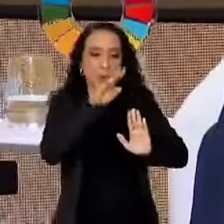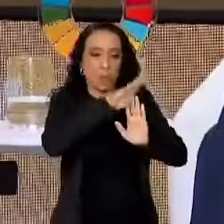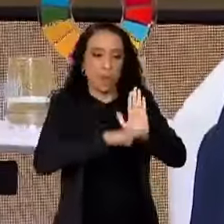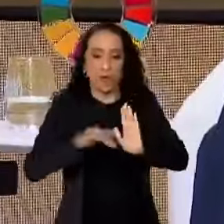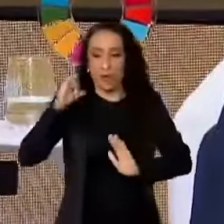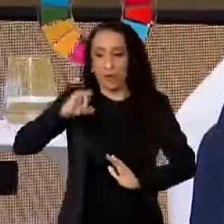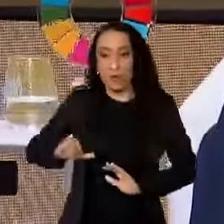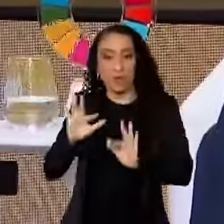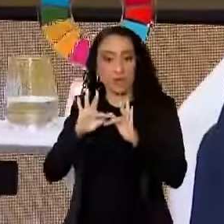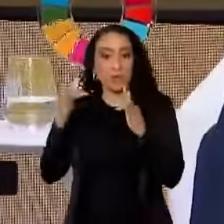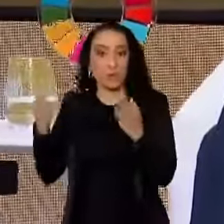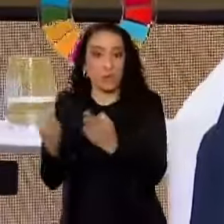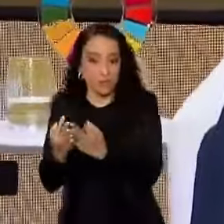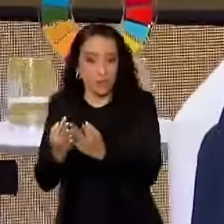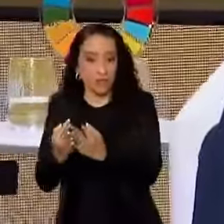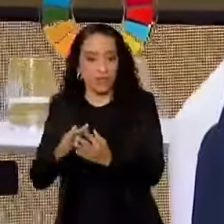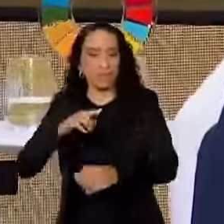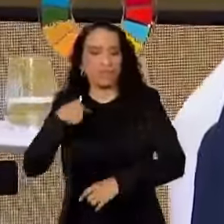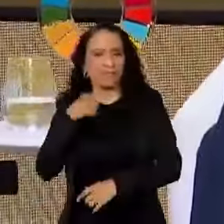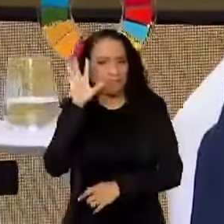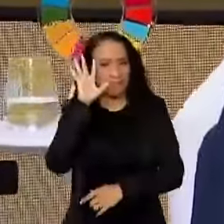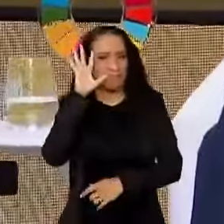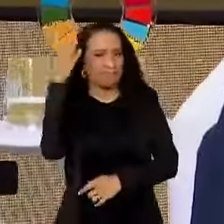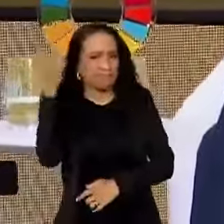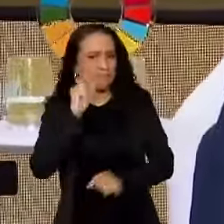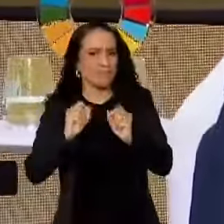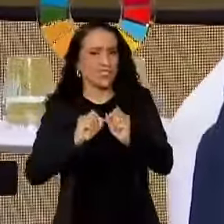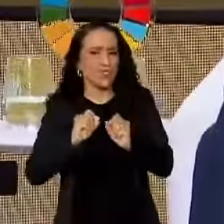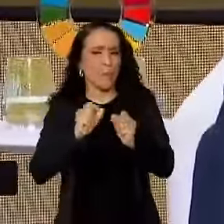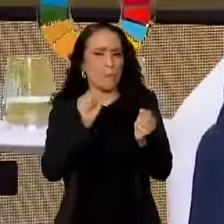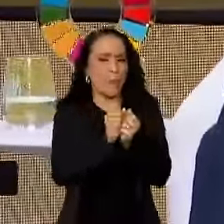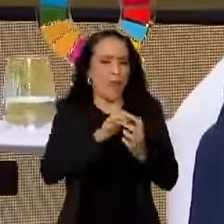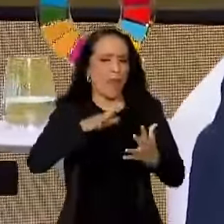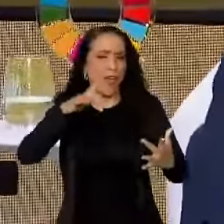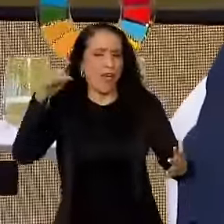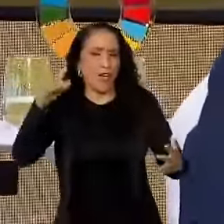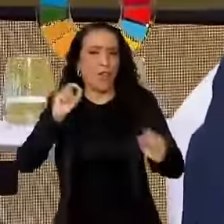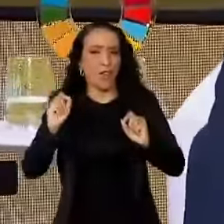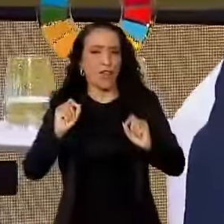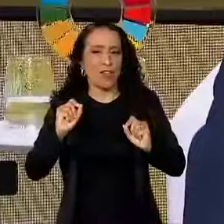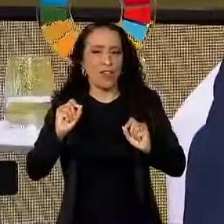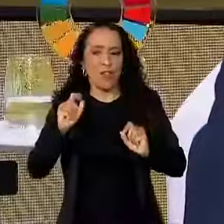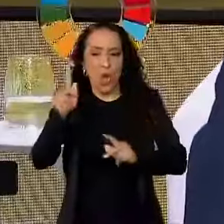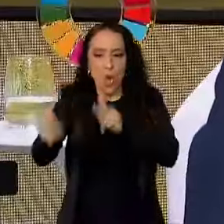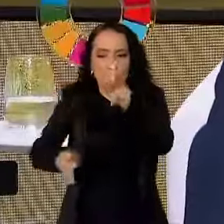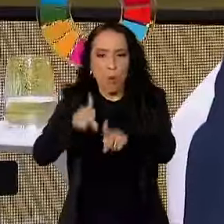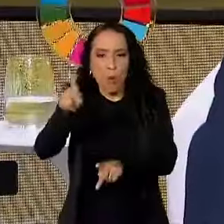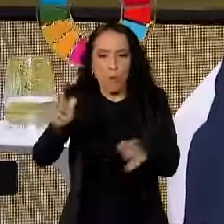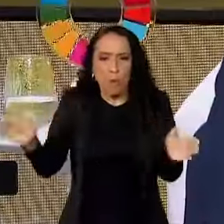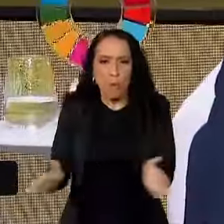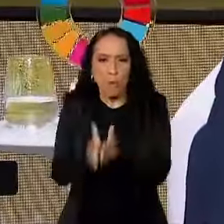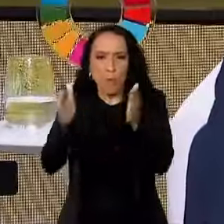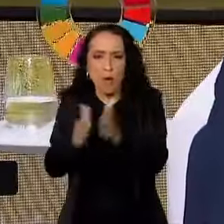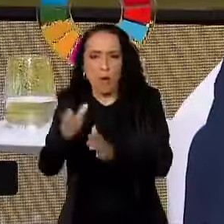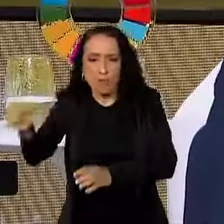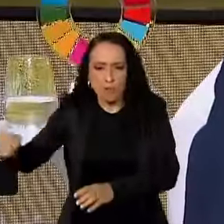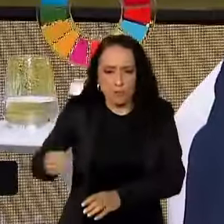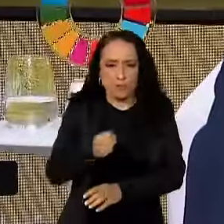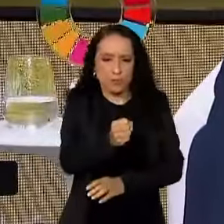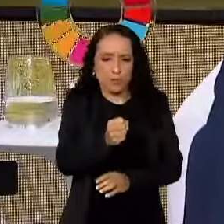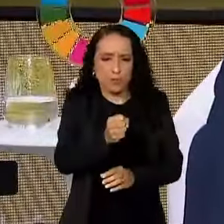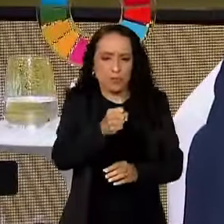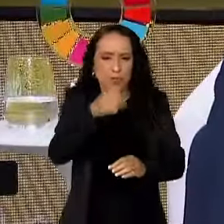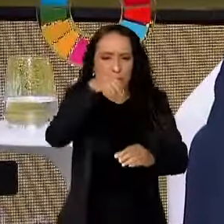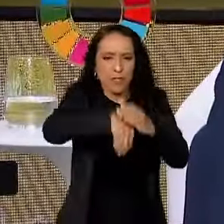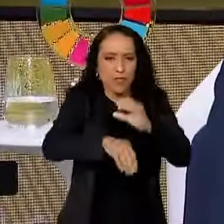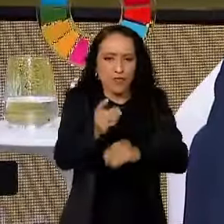Bolsa Família, e nós resolvemos fazer o milagre de colocar o povo pobre dentro do orçamento